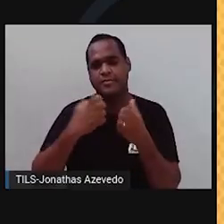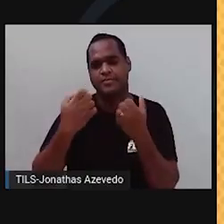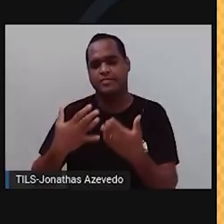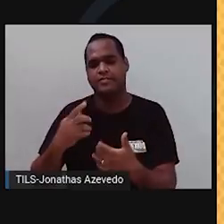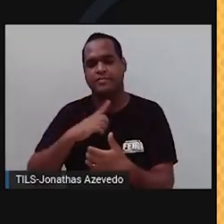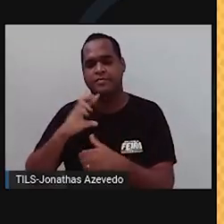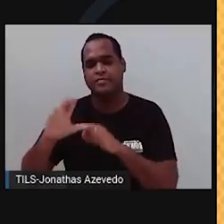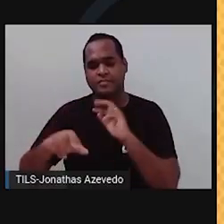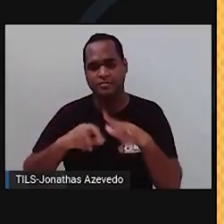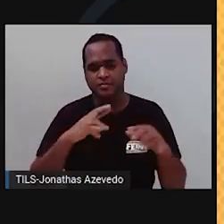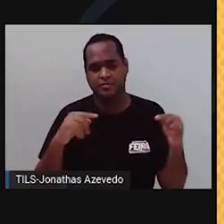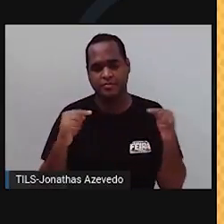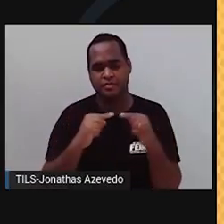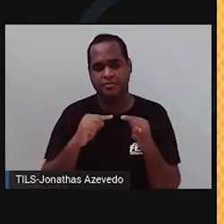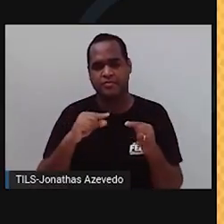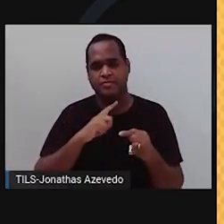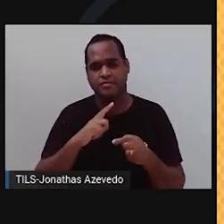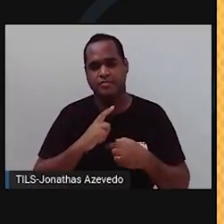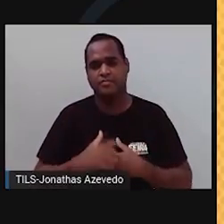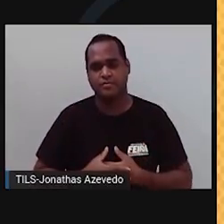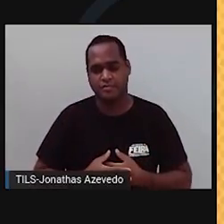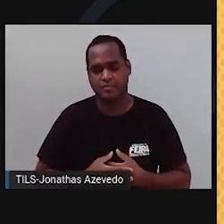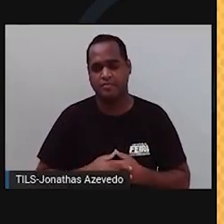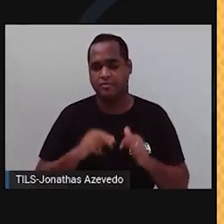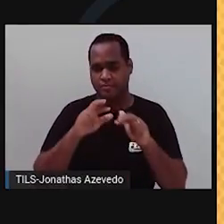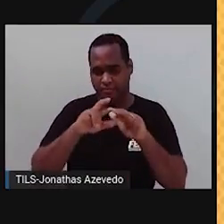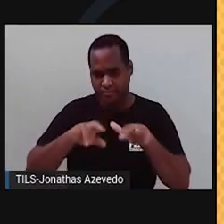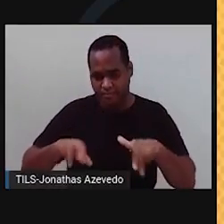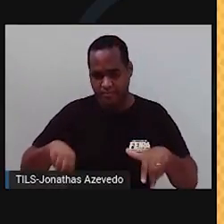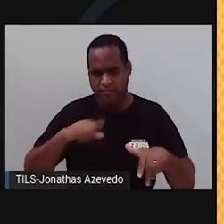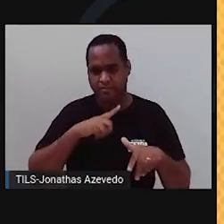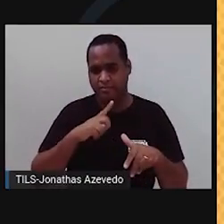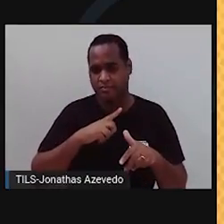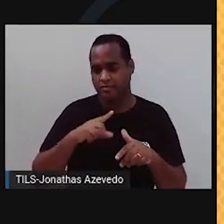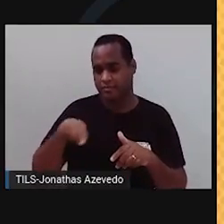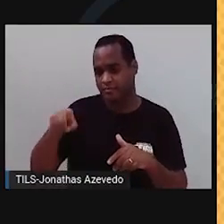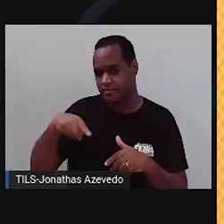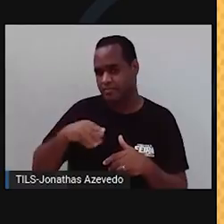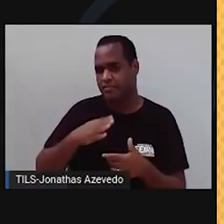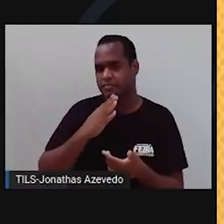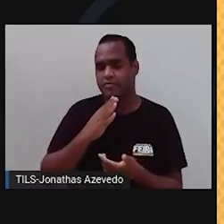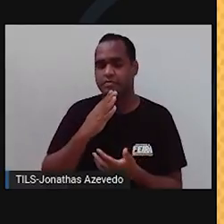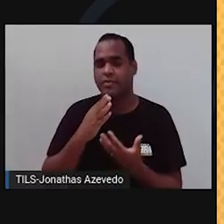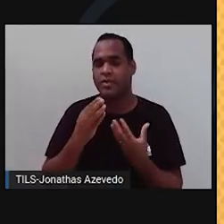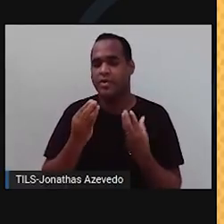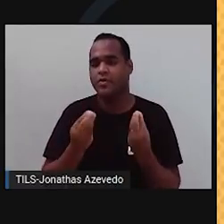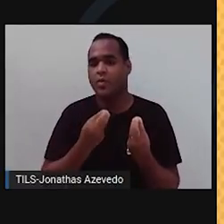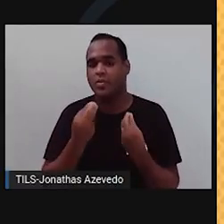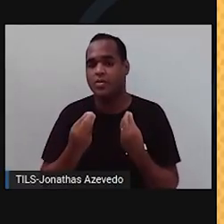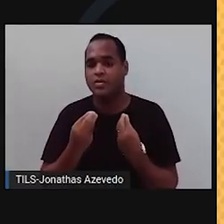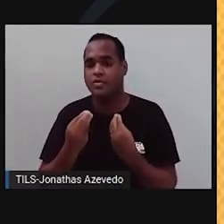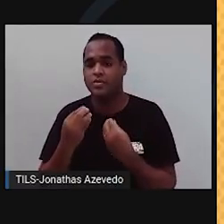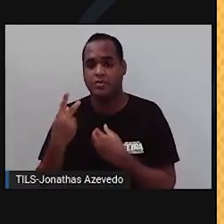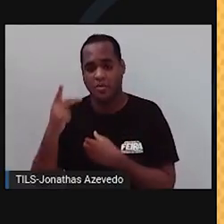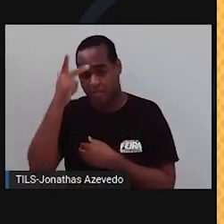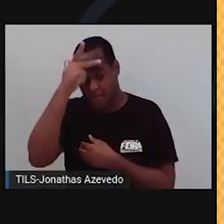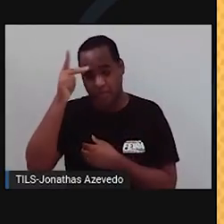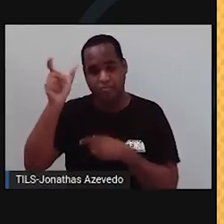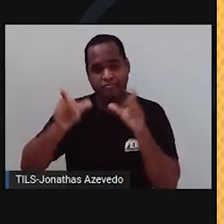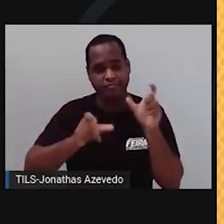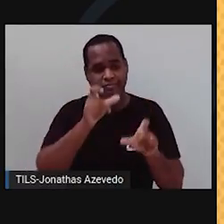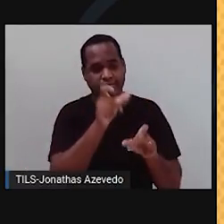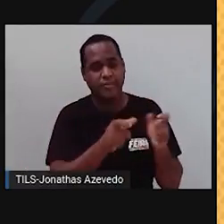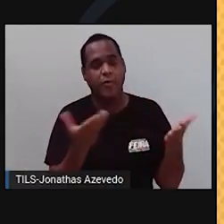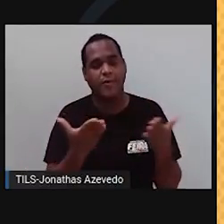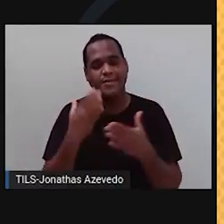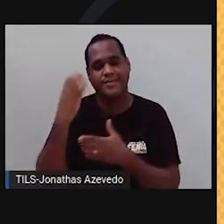genótipo e os seus fenótipos. E muitas coisas são bem mais complexas as ervilhas, como, digamos, pessoas. Hoje em dia,